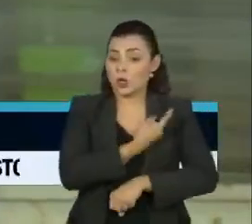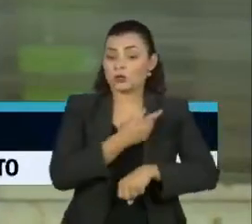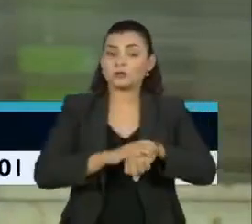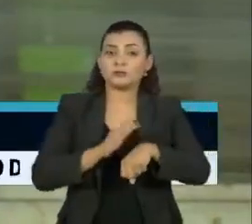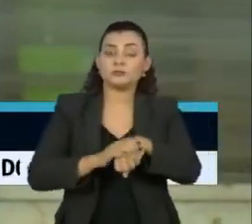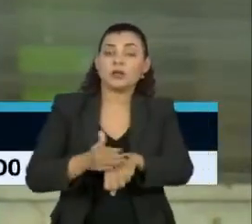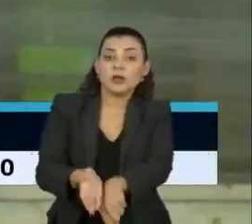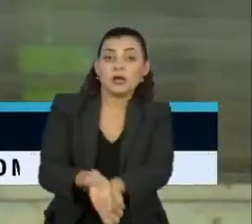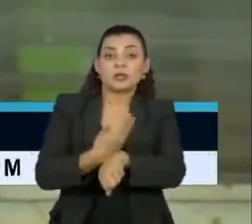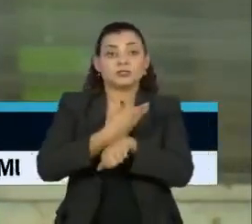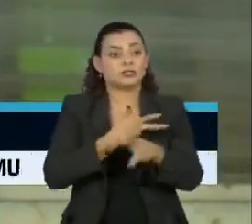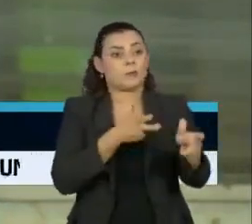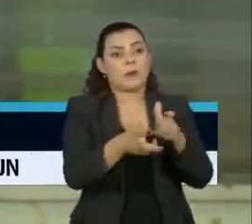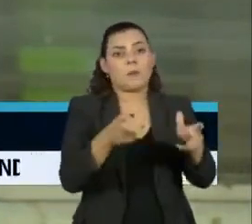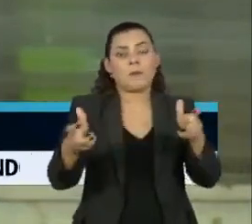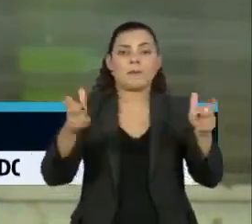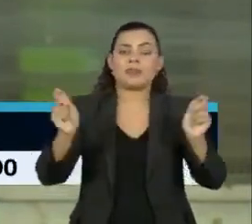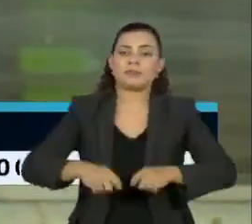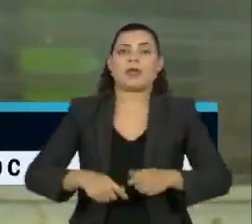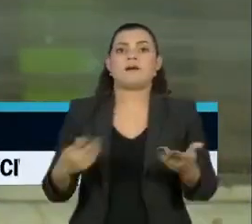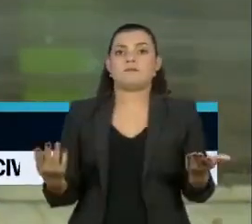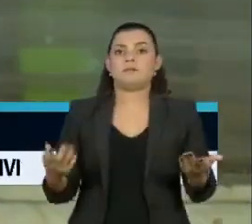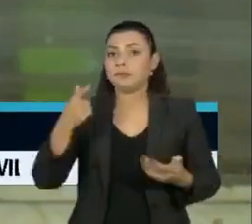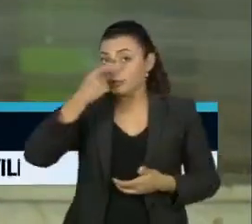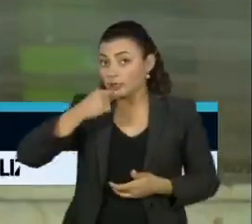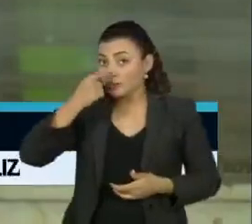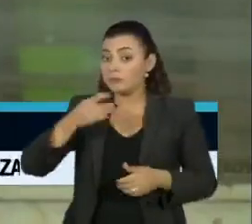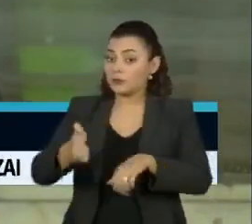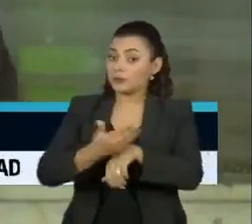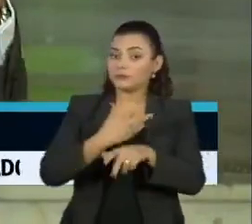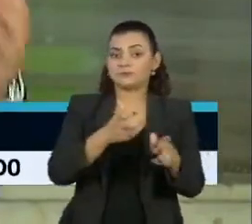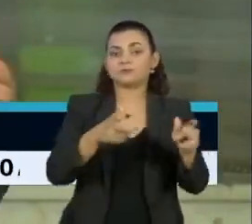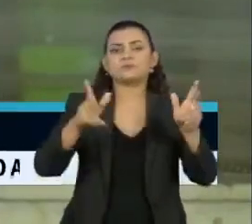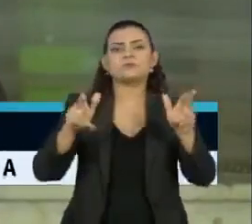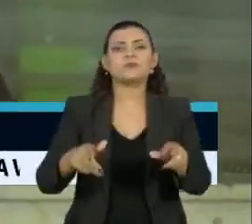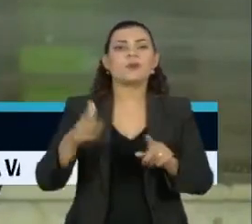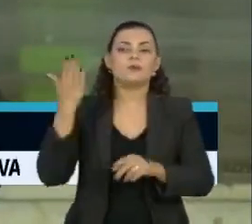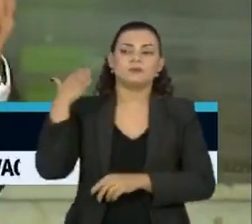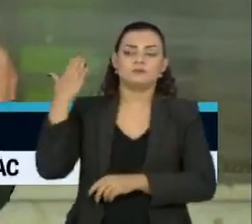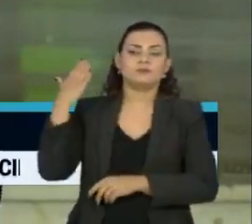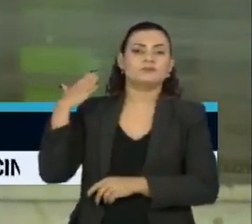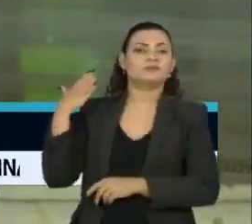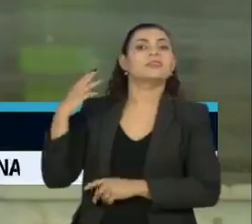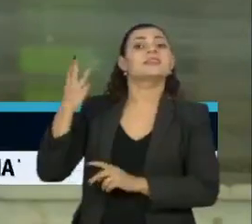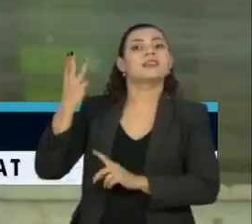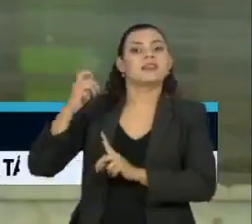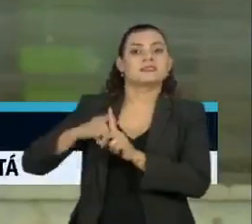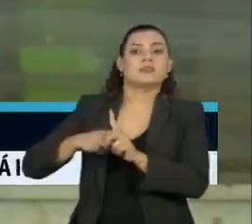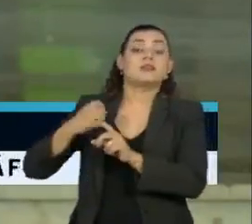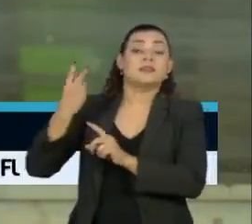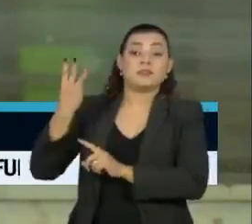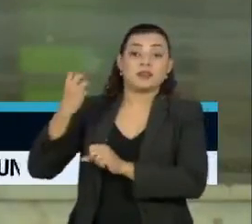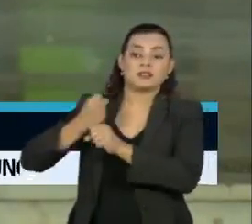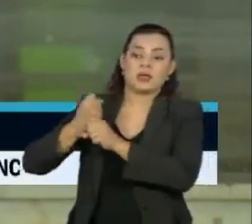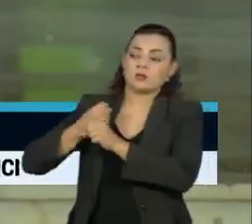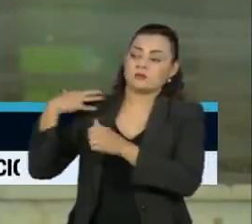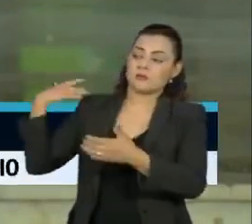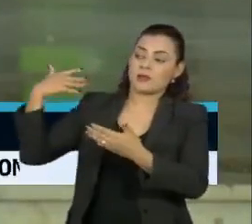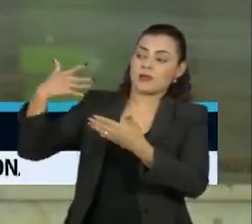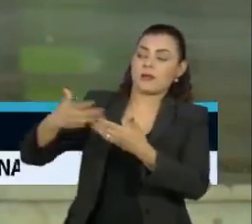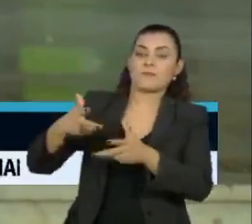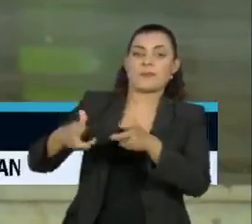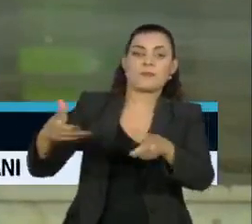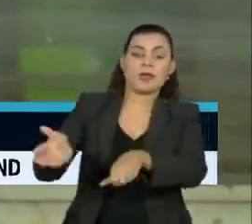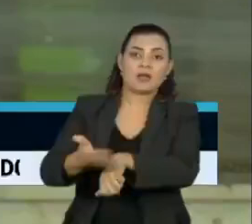antecipando a campanha de vacinação de gripe, como aconteceu já nos últimos três anos. Dessa maneira,